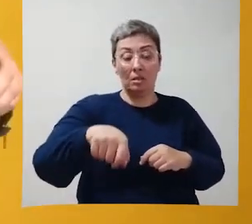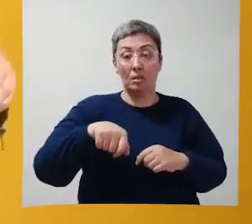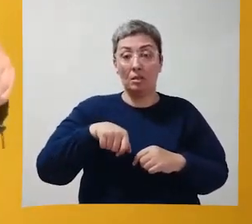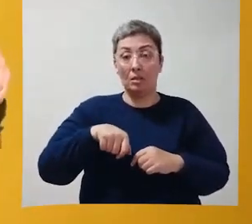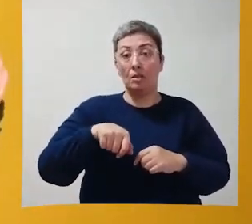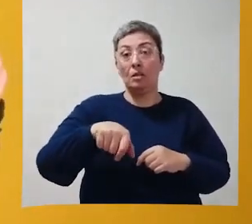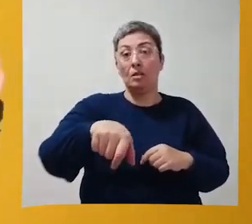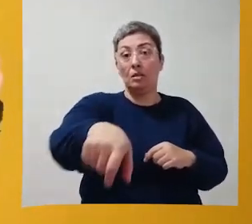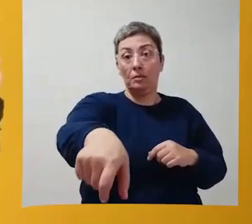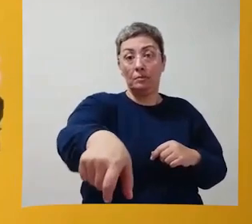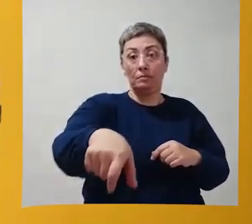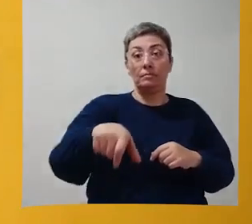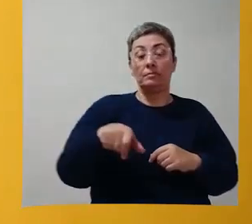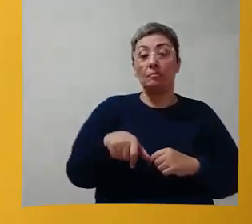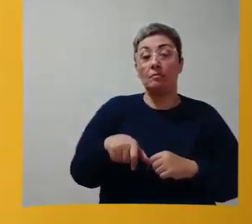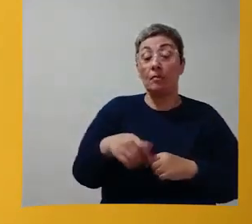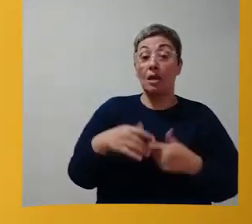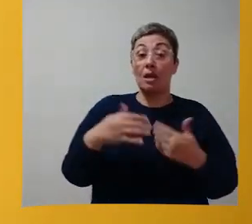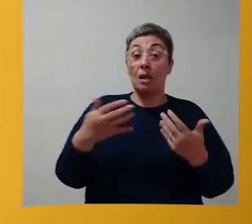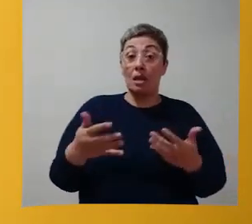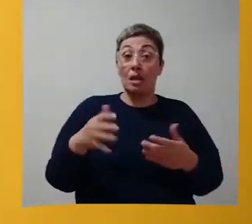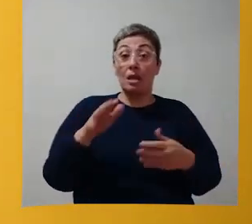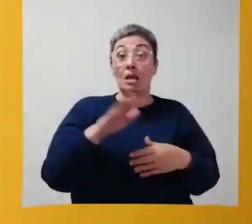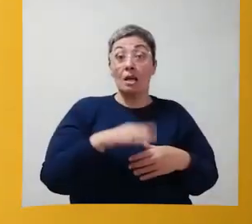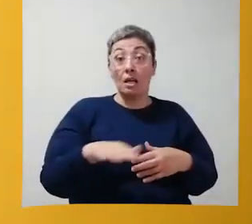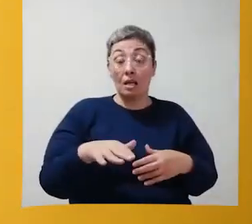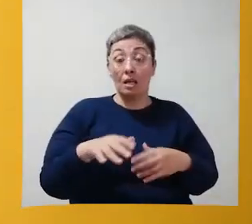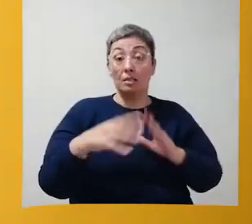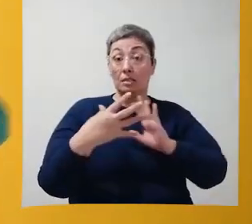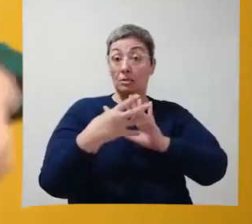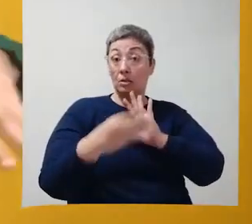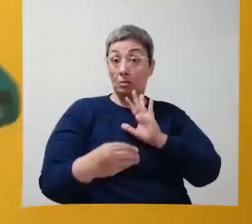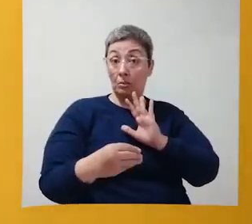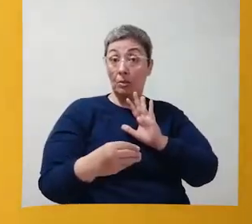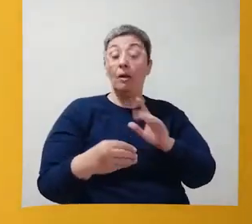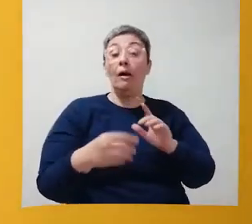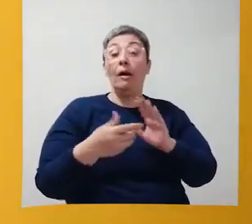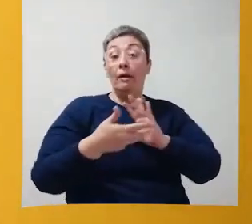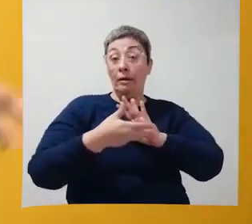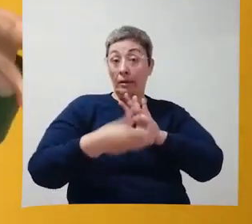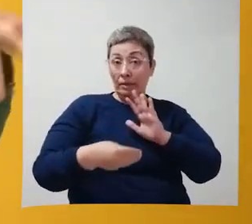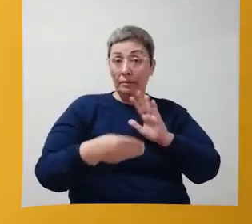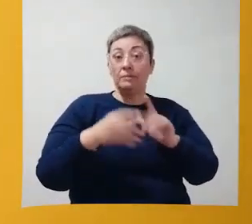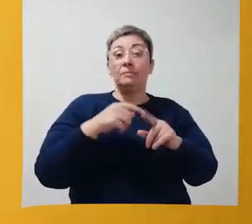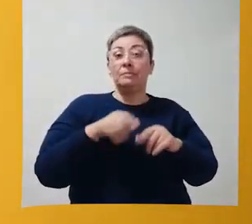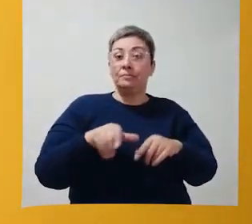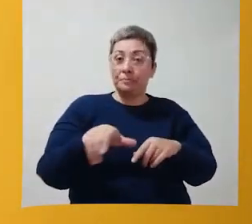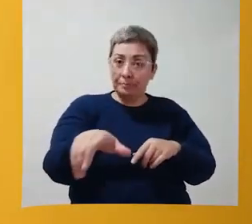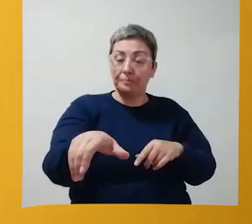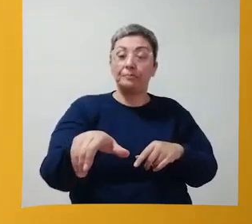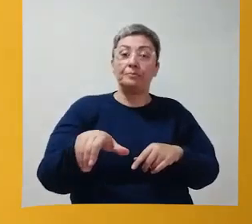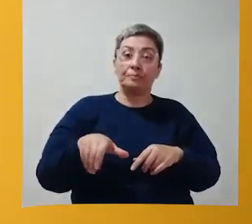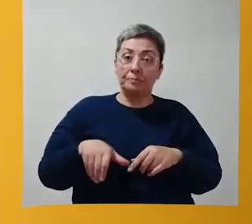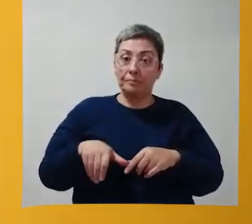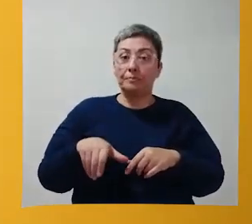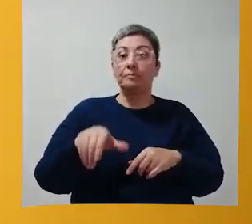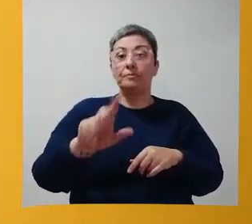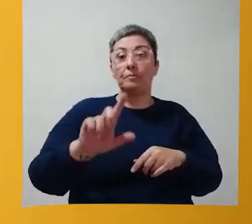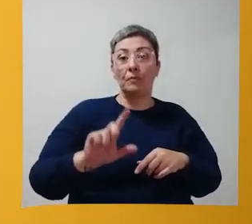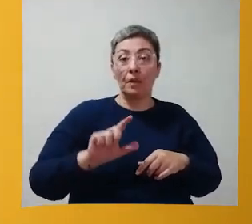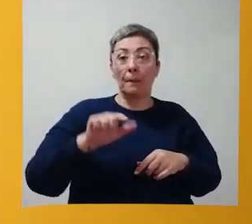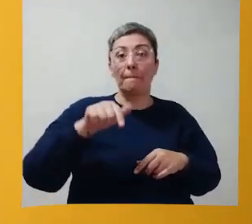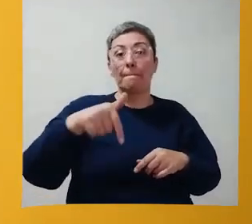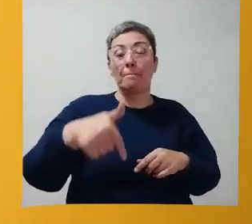frente e para trás com o carrinho. E aí, a criança imitou. Então, ela vai para frente e vai para trás com o carrinho.